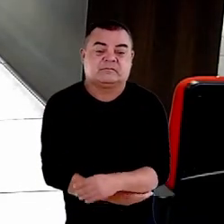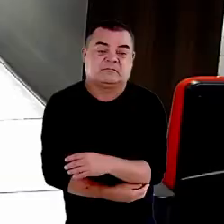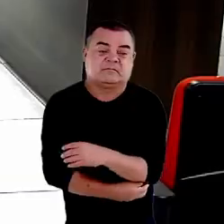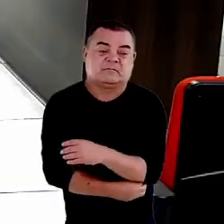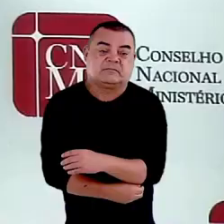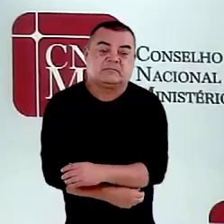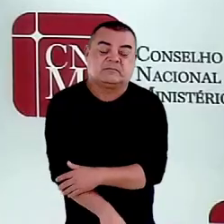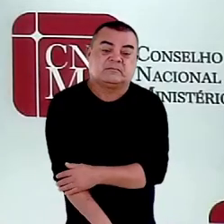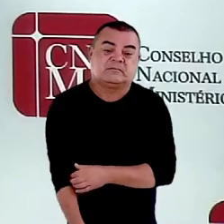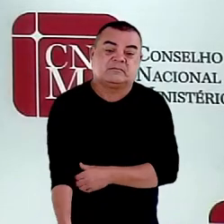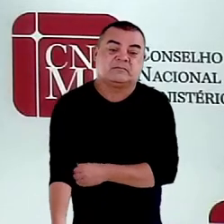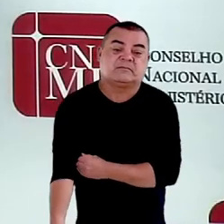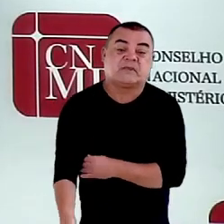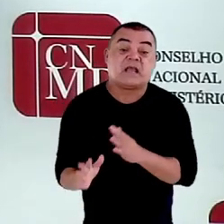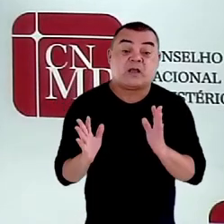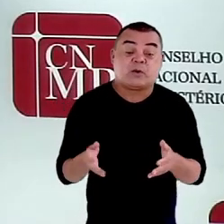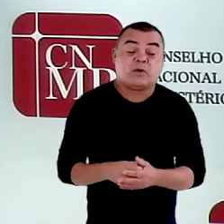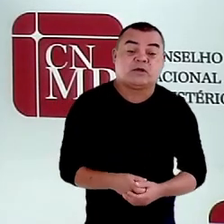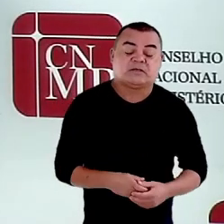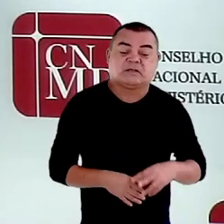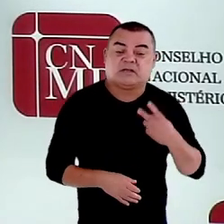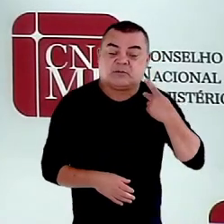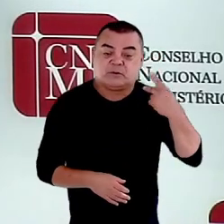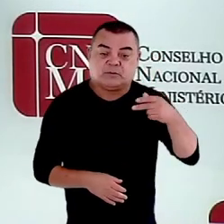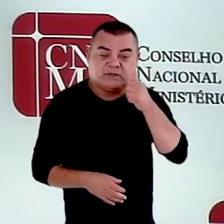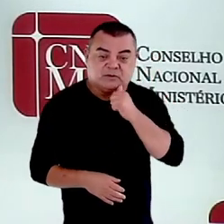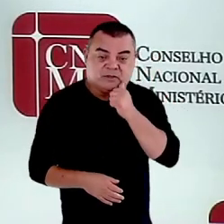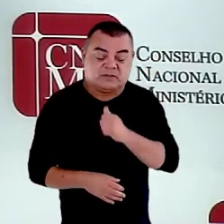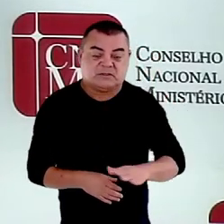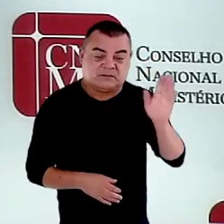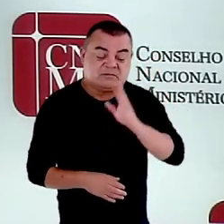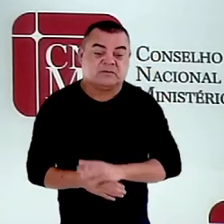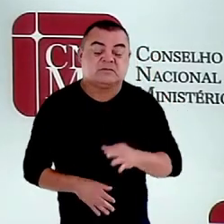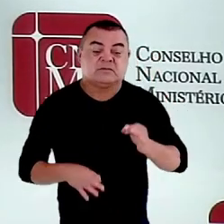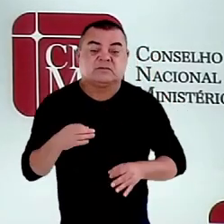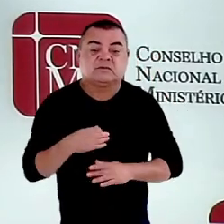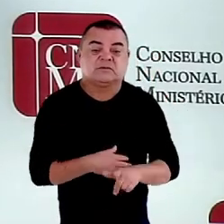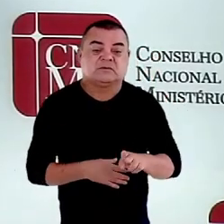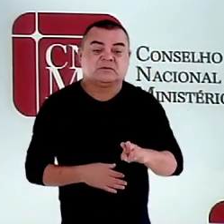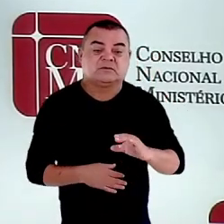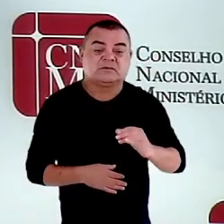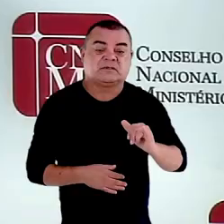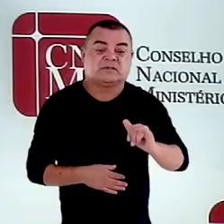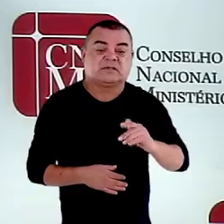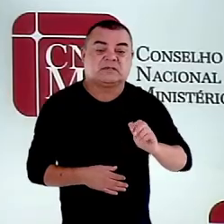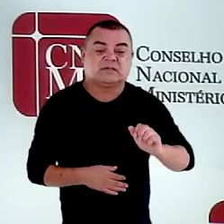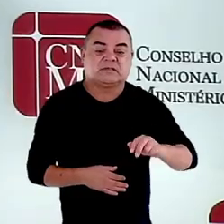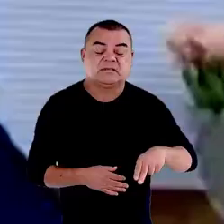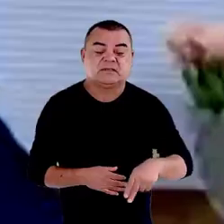fará uso da palavra a procuradora geral de justiça Luciana Gomes Ferreira de Andrade